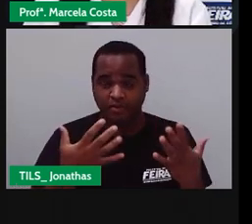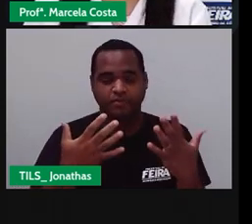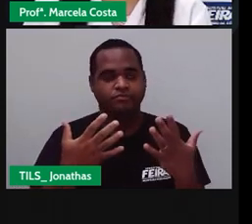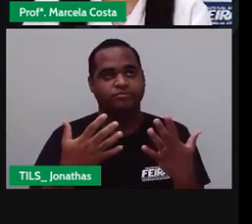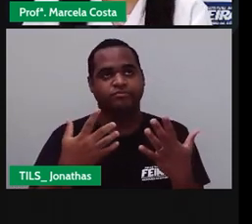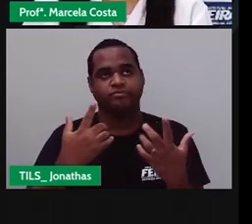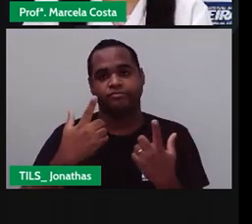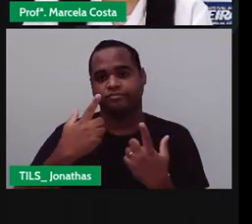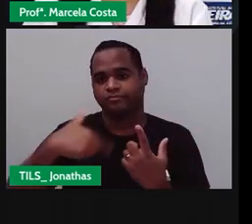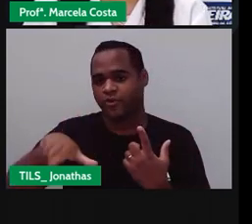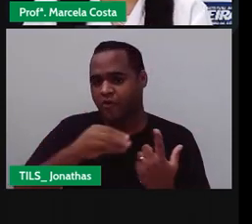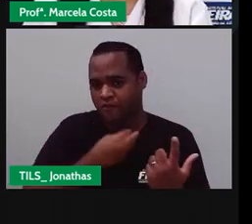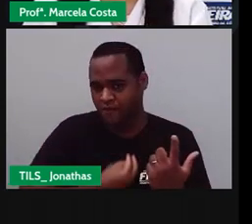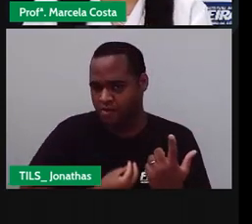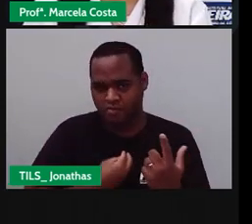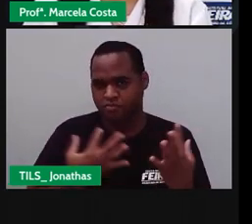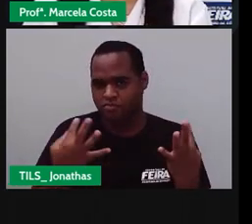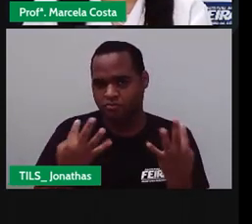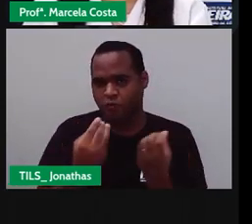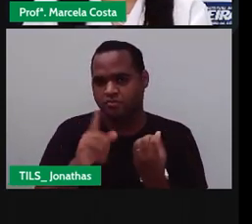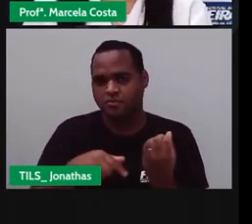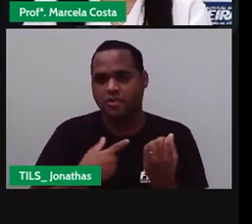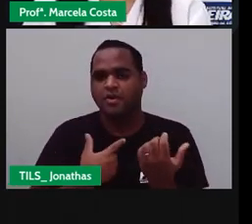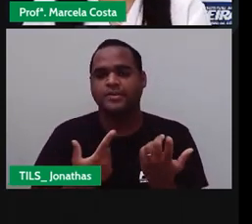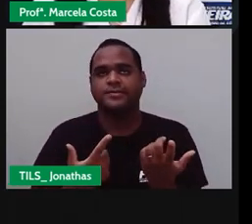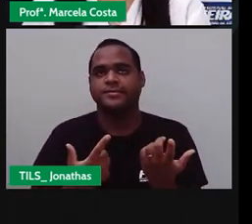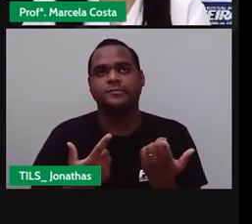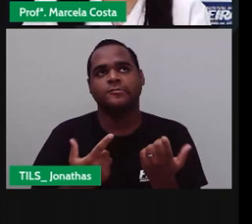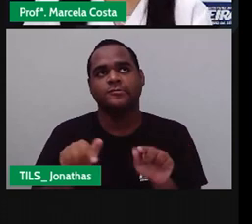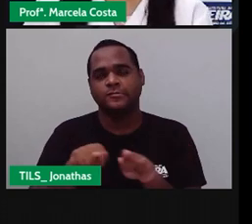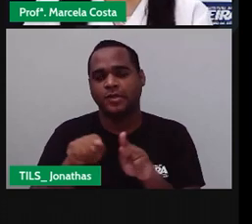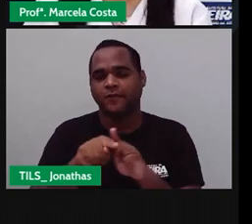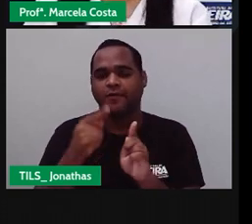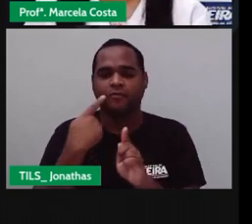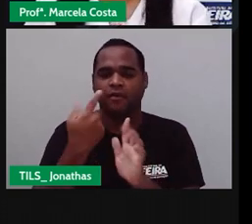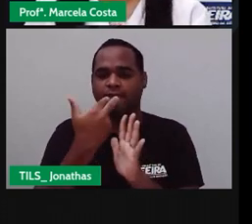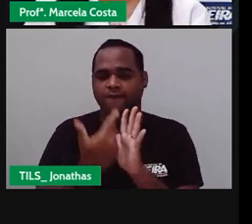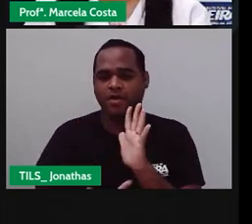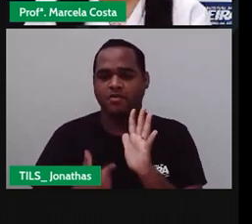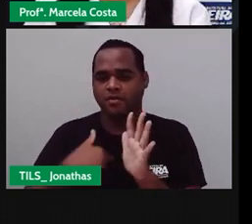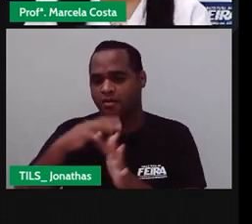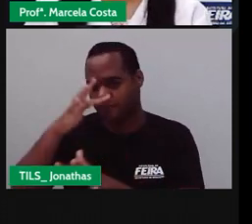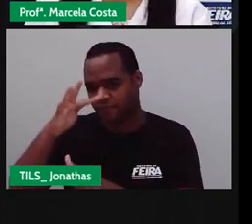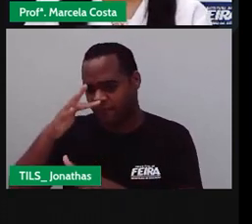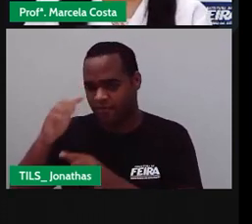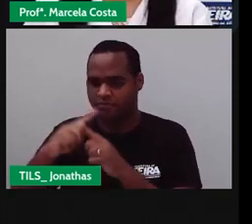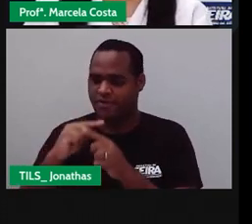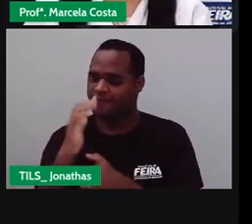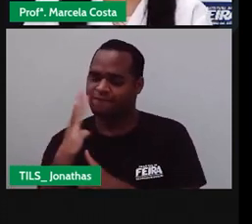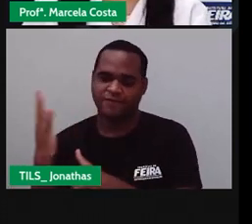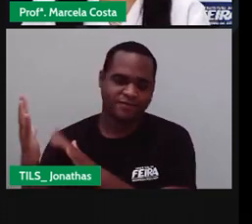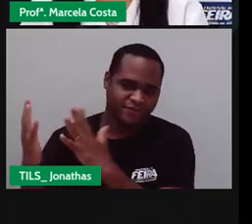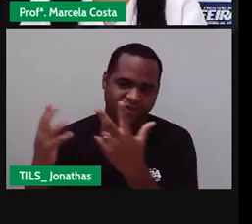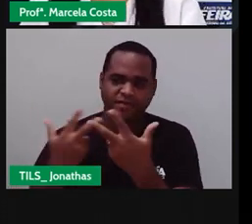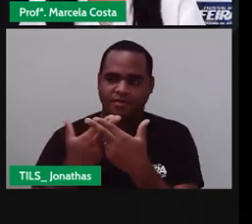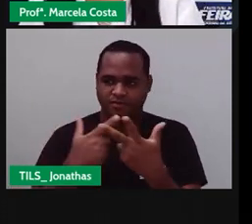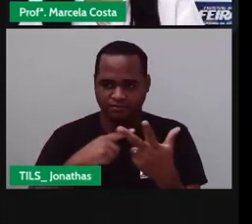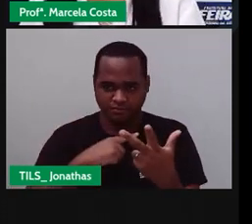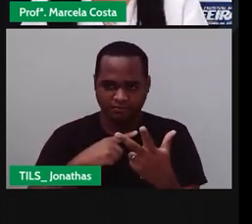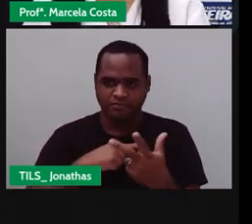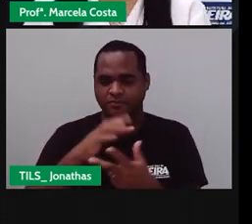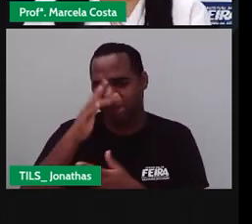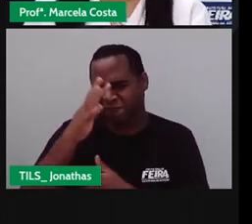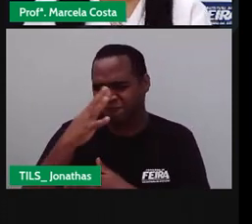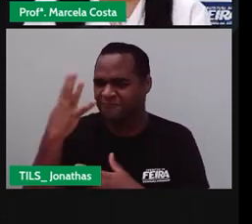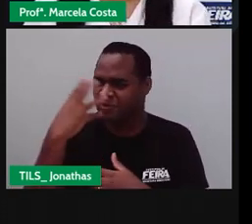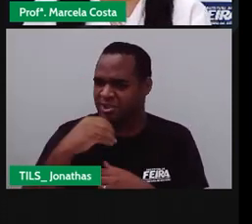Em tudo A gente vai ver Diversidade Nas flores Nas plantas Cada flor Cada